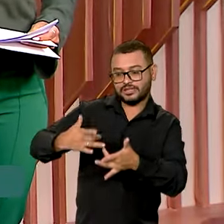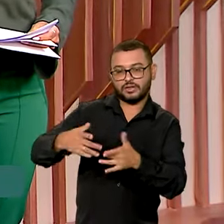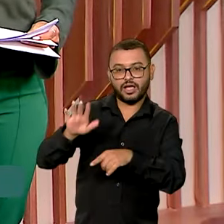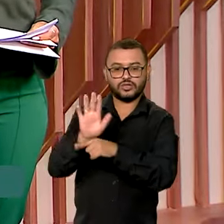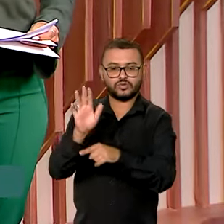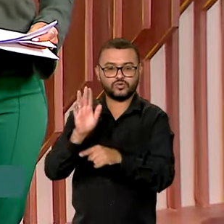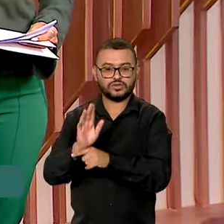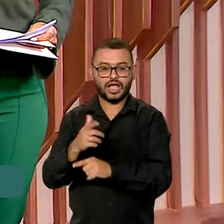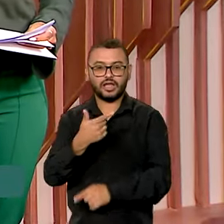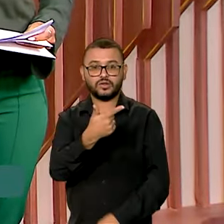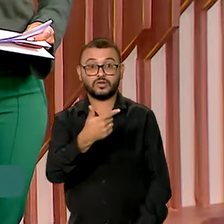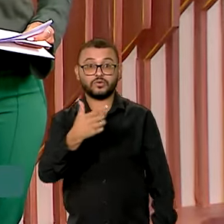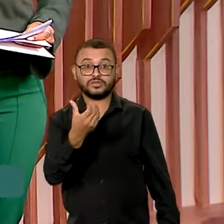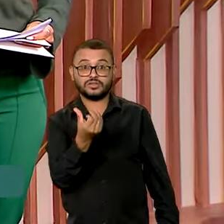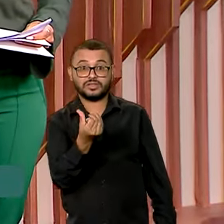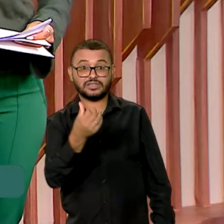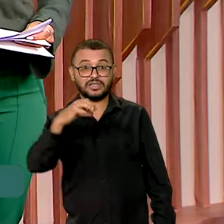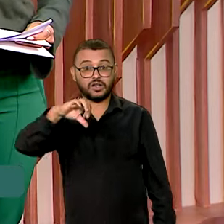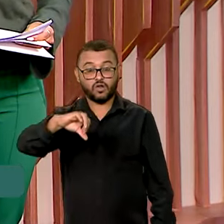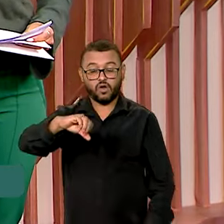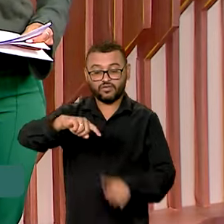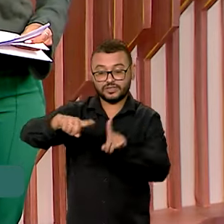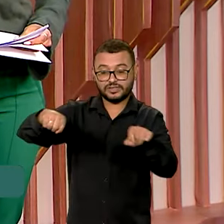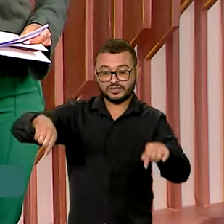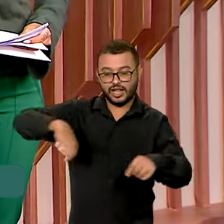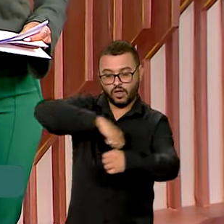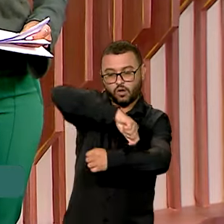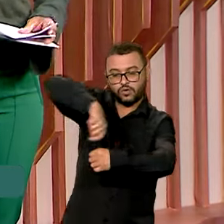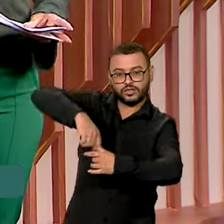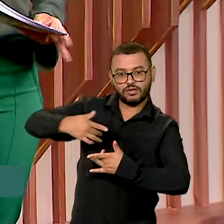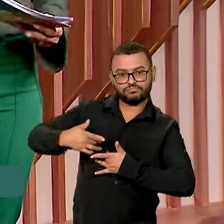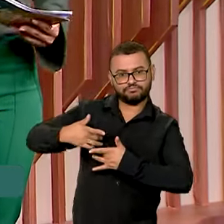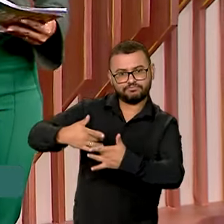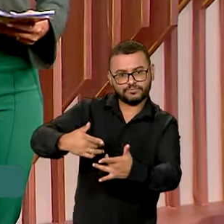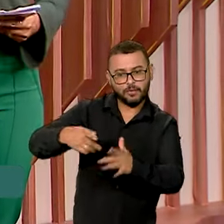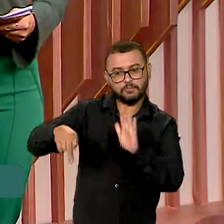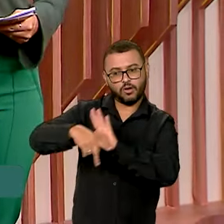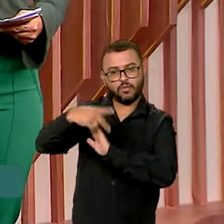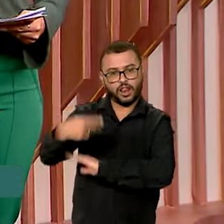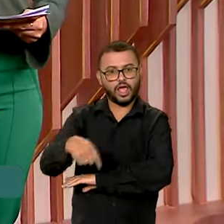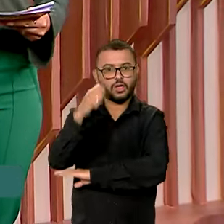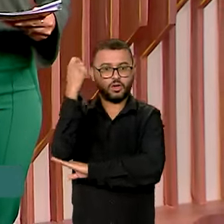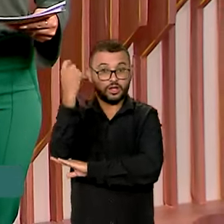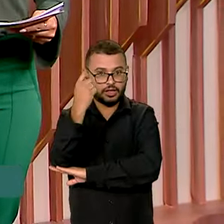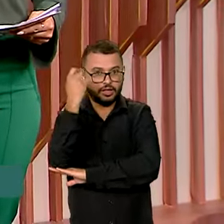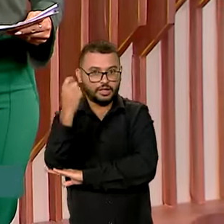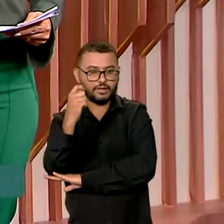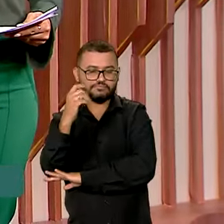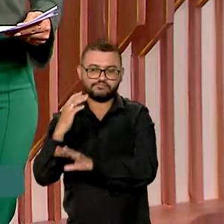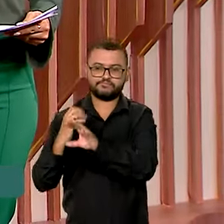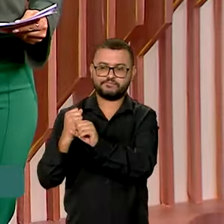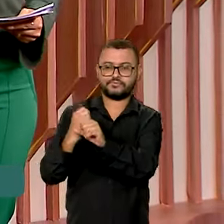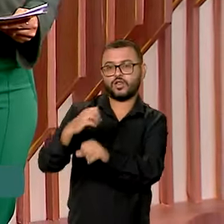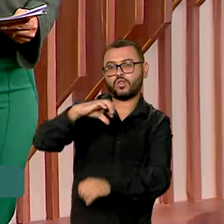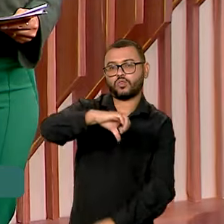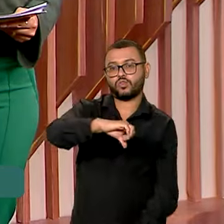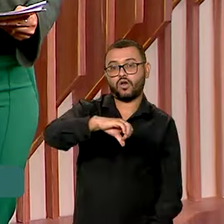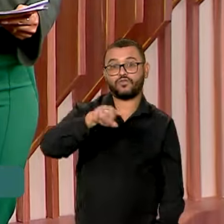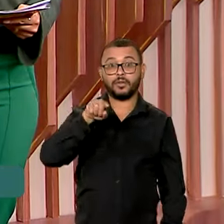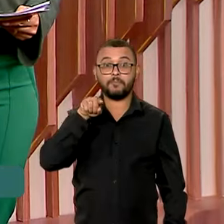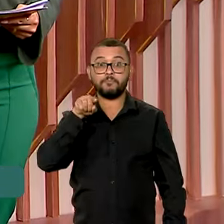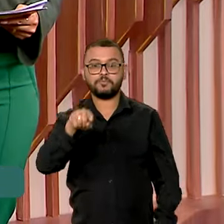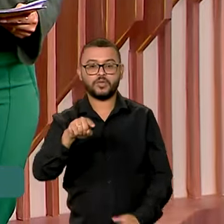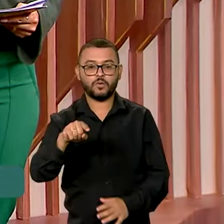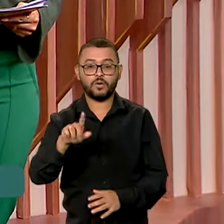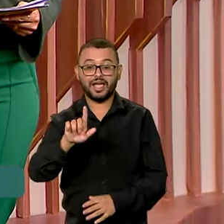abastecer as 269 cozinhas solidárias em funcionamento no Rio Grande do Sul. Serão cerca de 9 mil botijões,